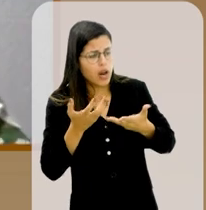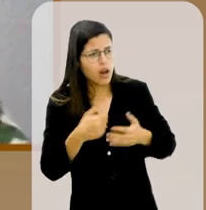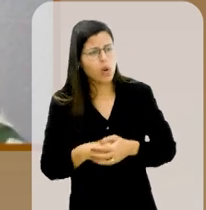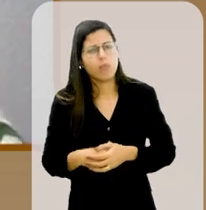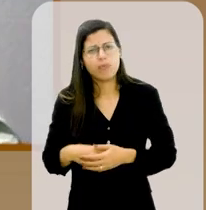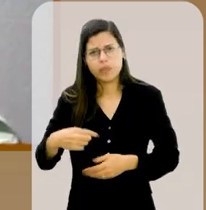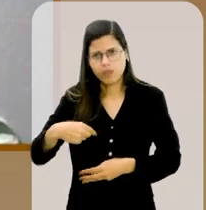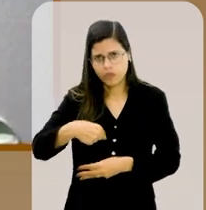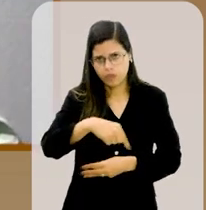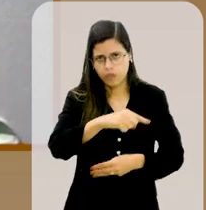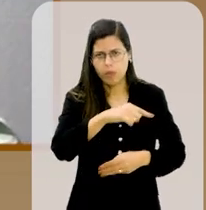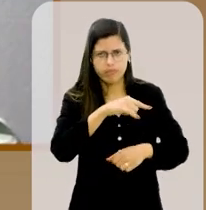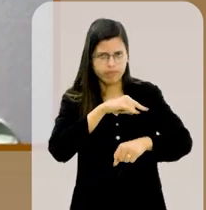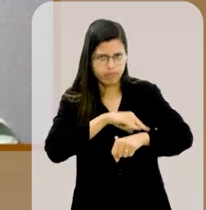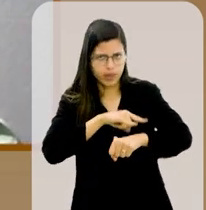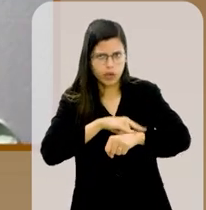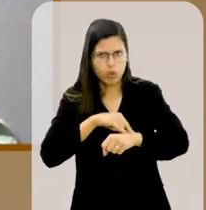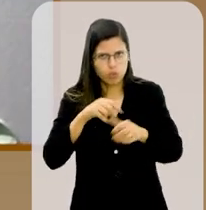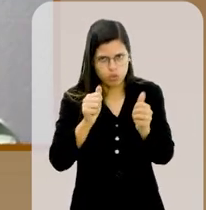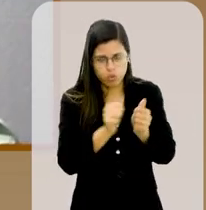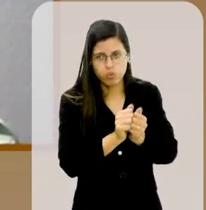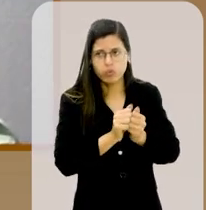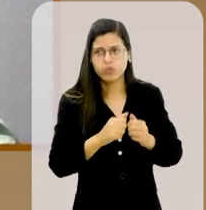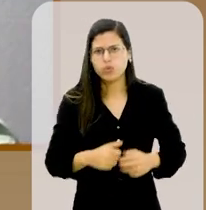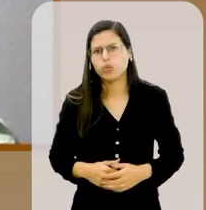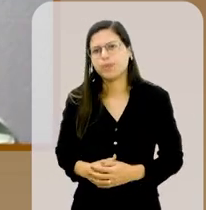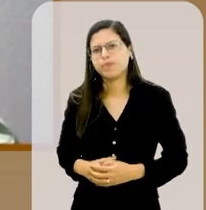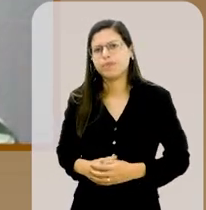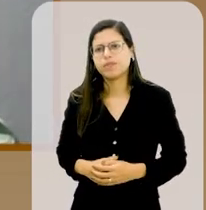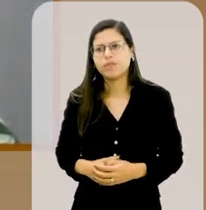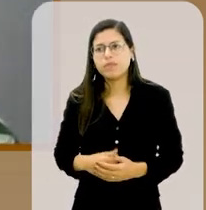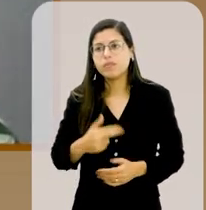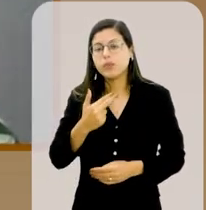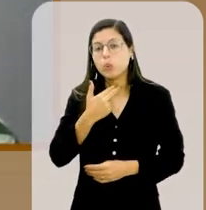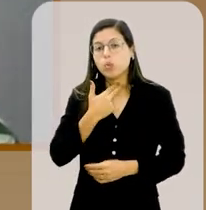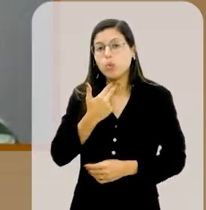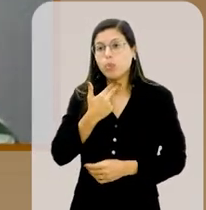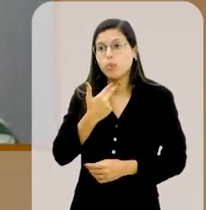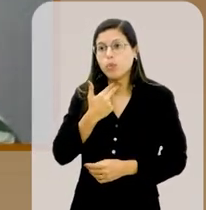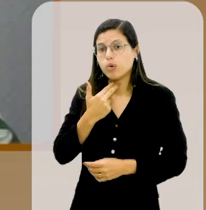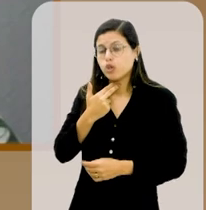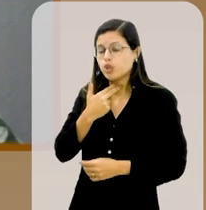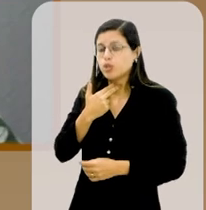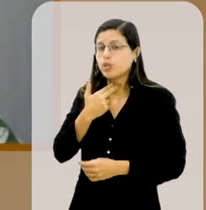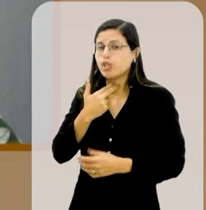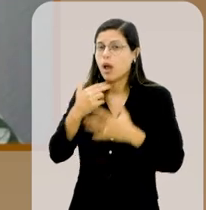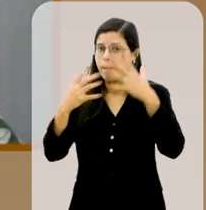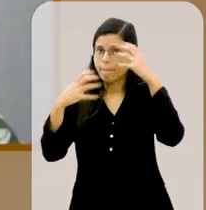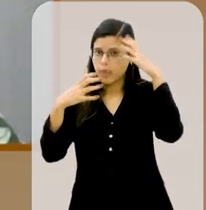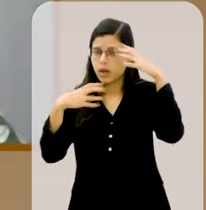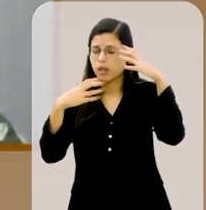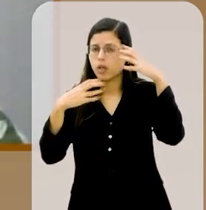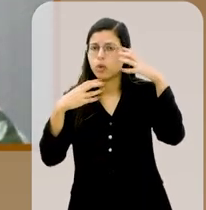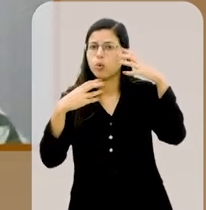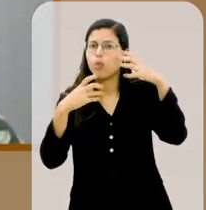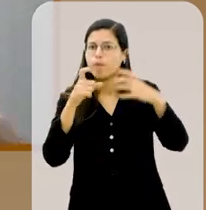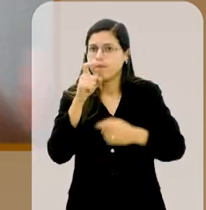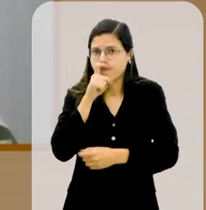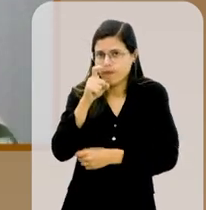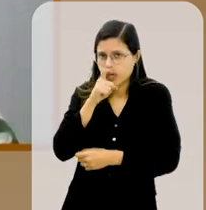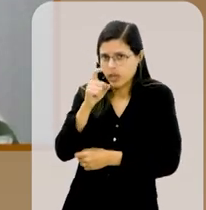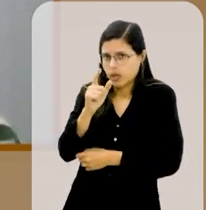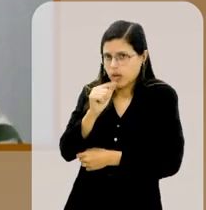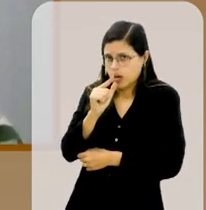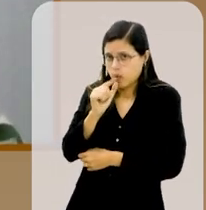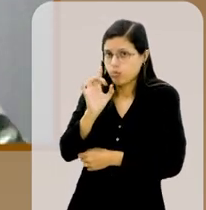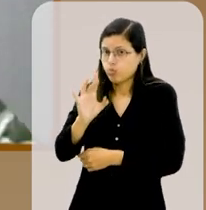Aí ele foi me levar para o banheiro e quando, como eu não podia tomar banho em água fria, só